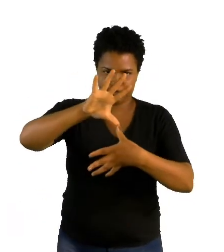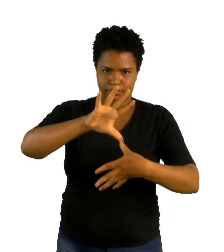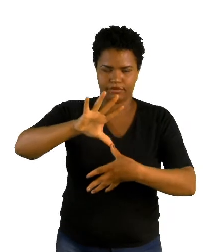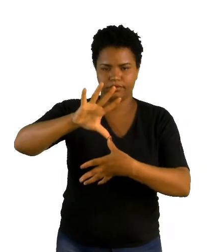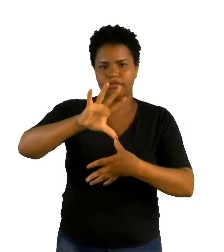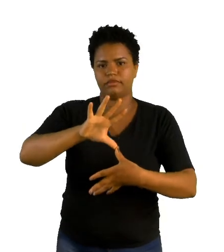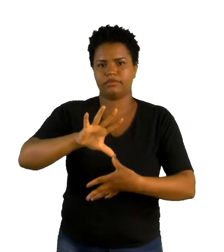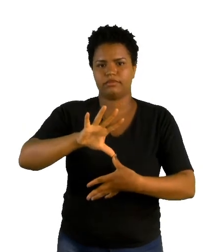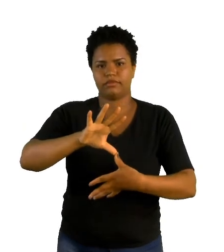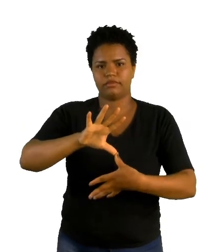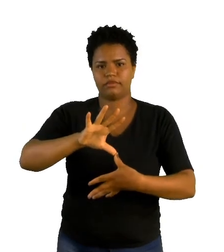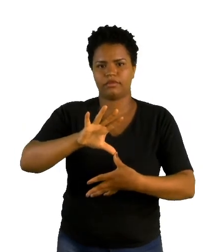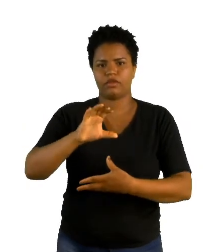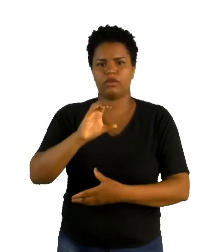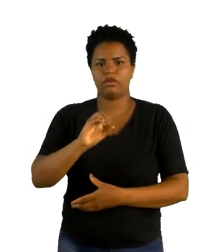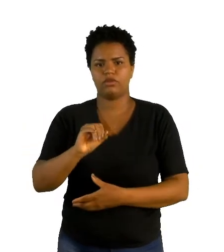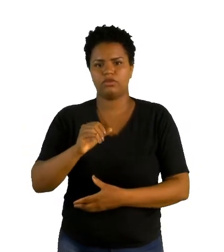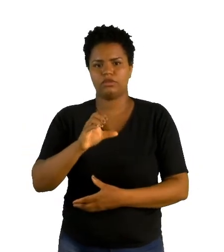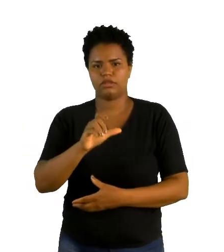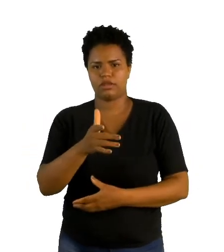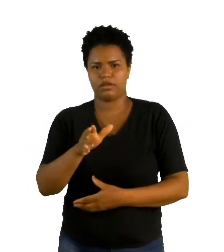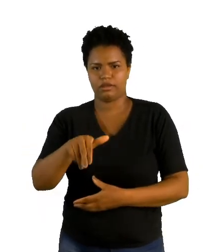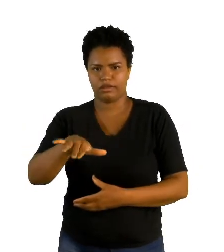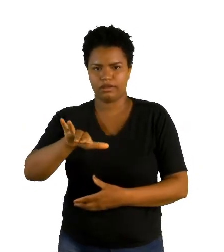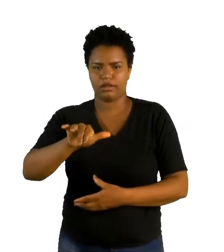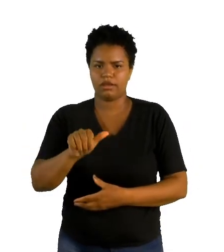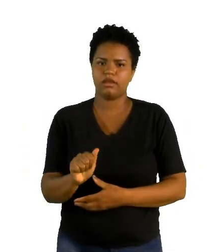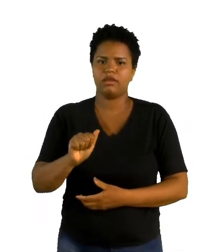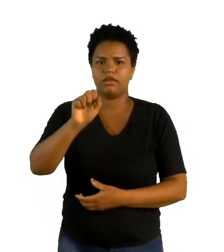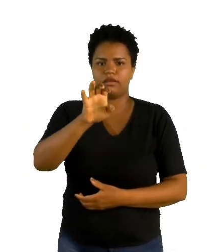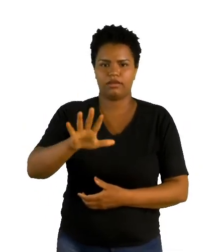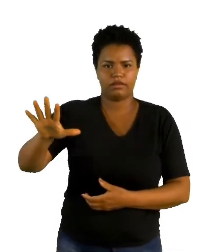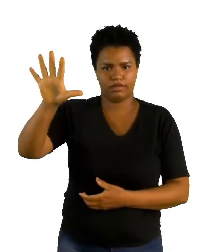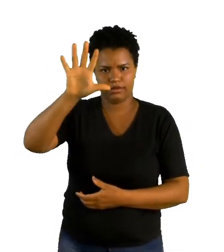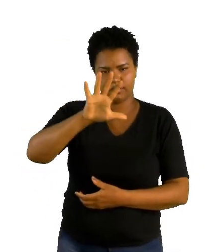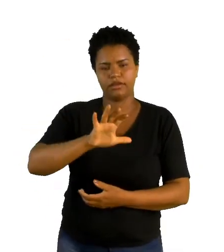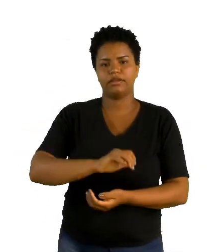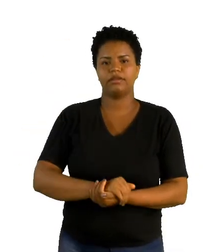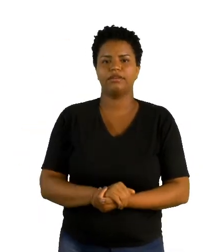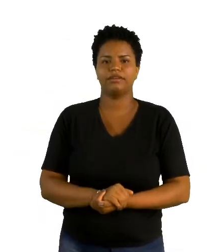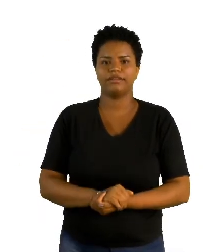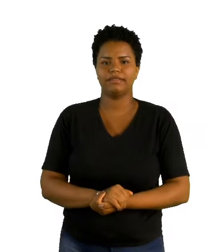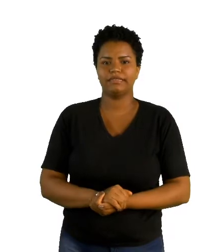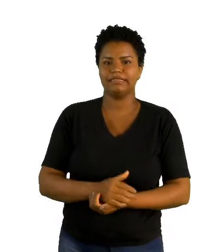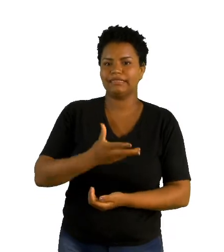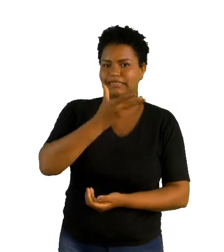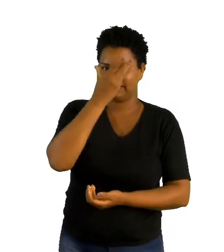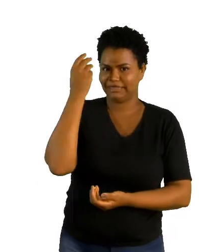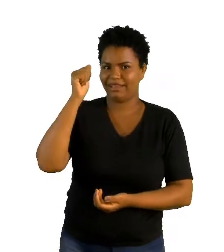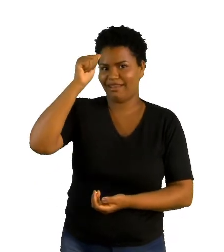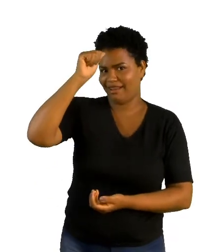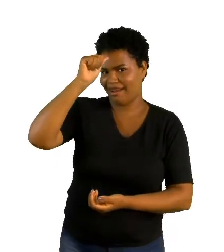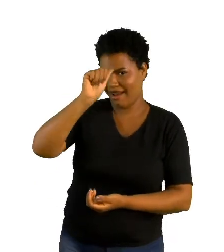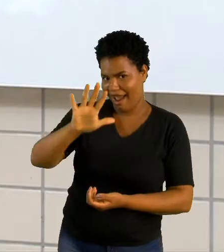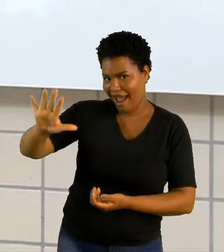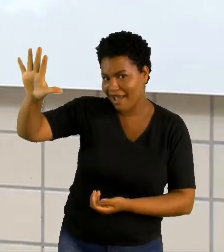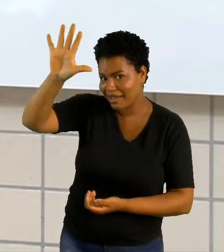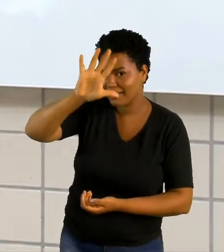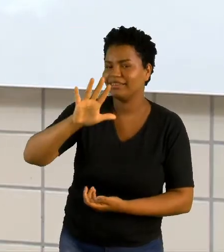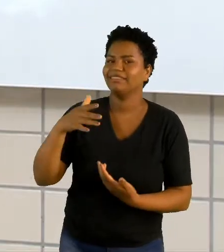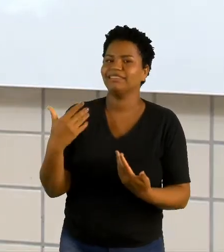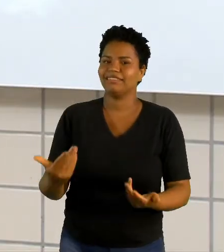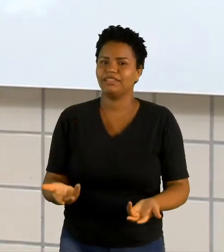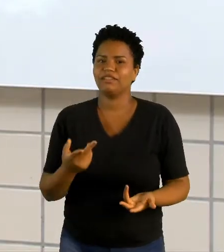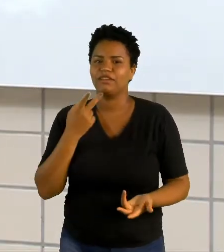a Oceania, a Europa. Antártida, né? E eu esqueci de falar da Ásia, que é o que nós vimos nas